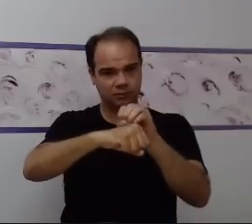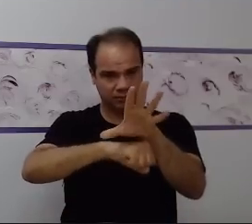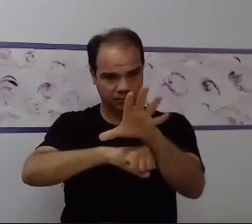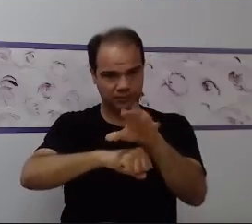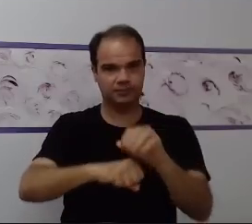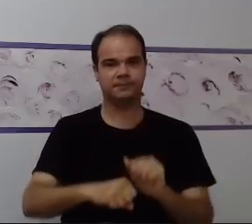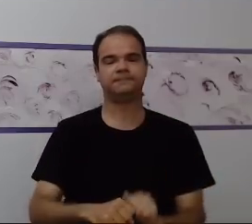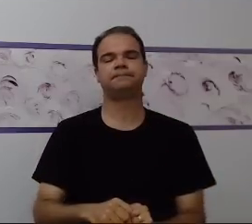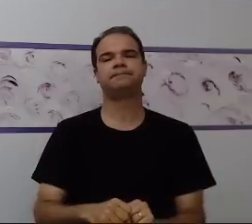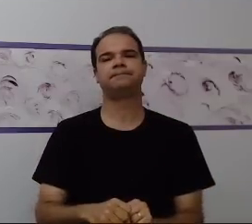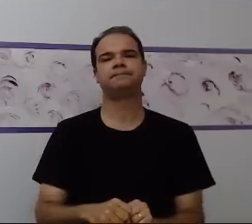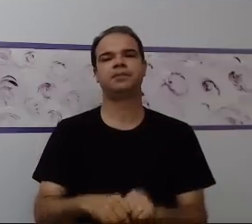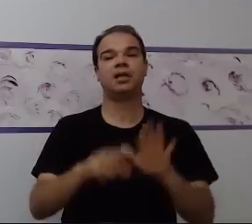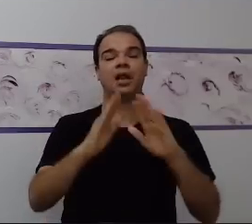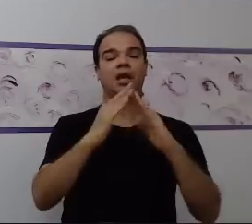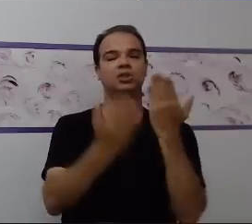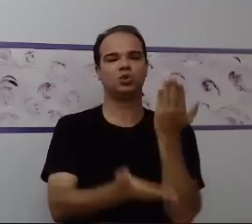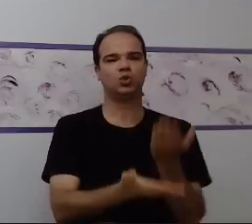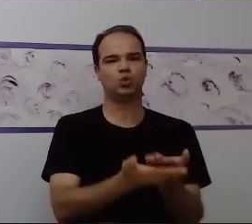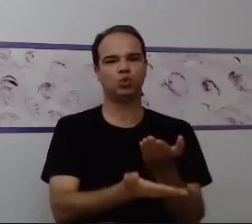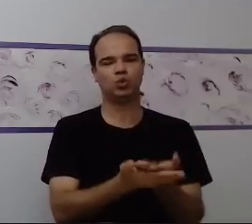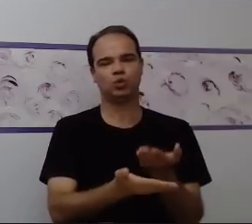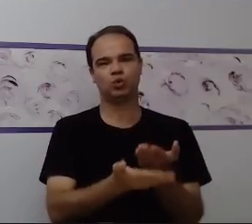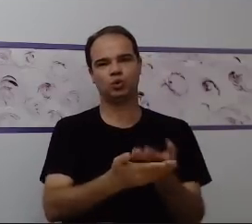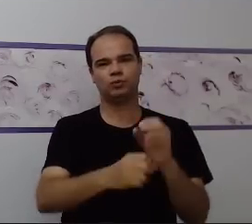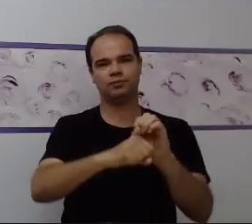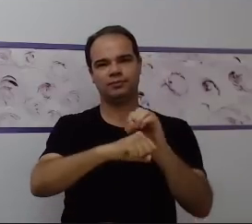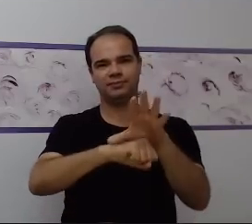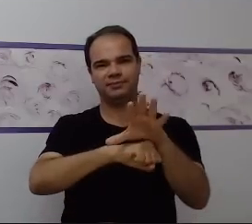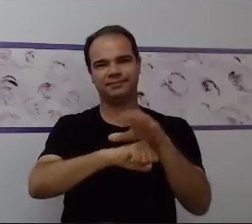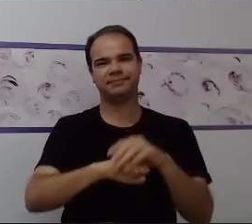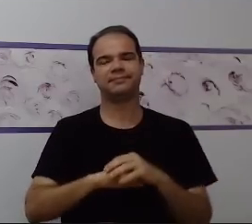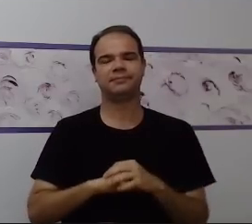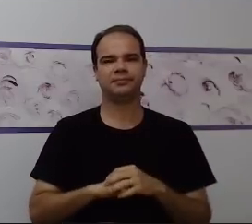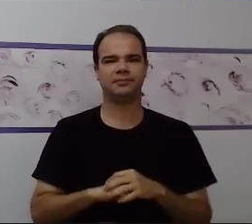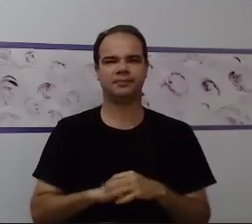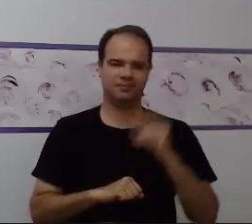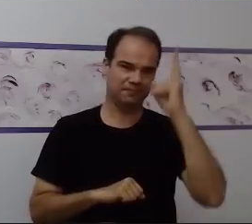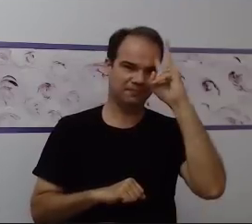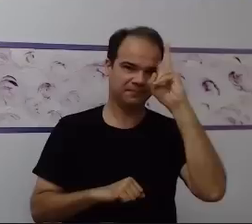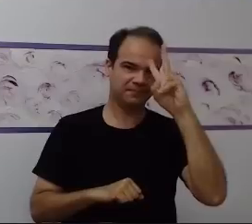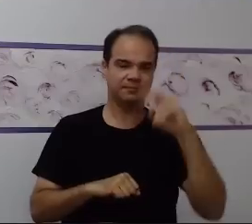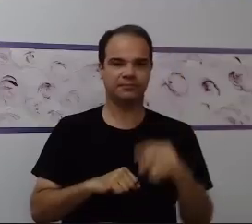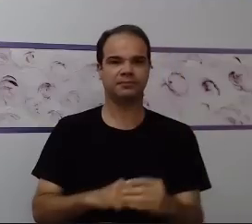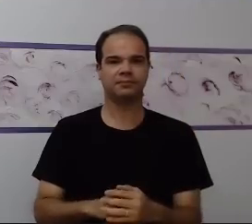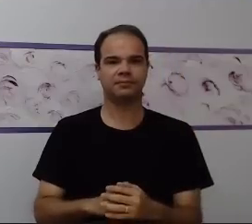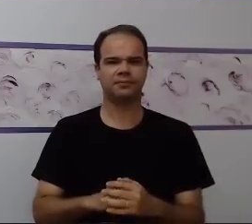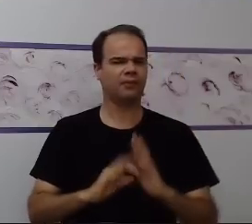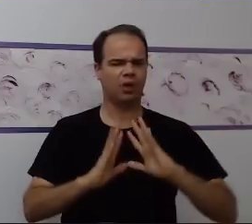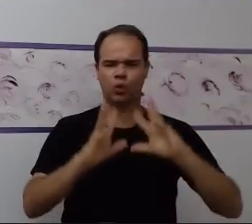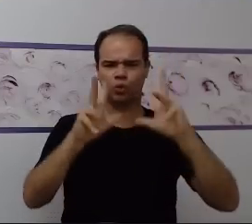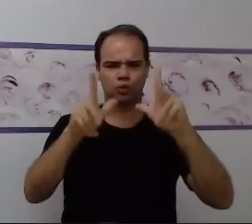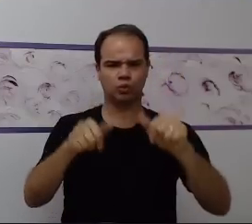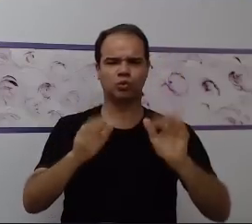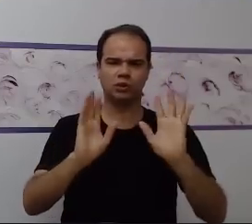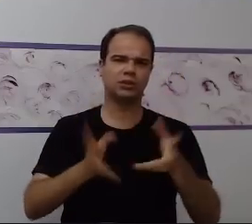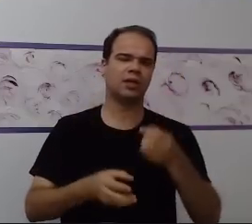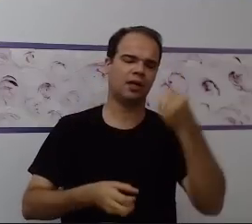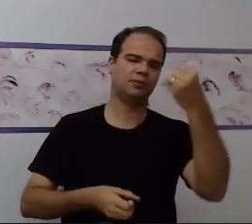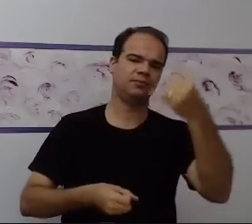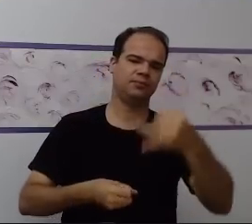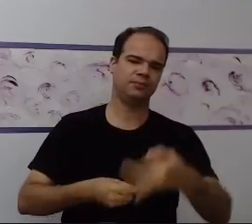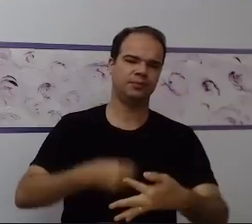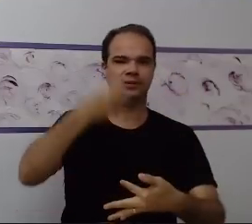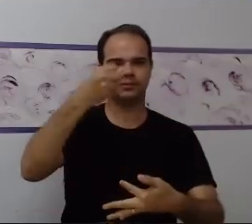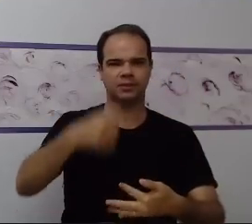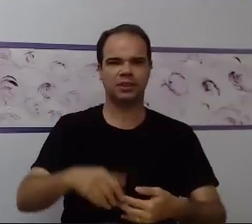uso dentro da escola, dentro do ensino. Então, só para a gente relembrar principalmente isso tudo que a gente já disse, já